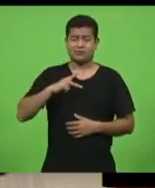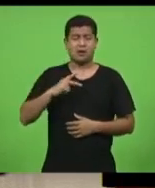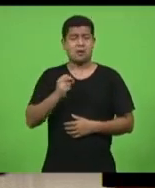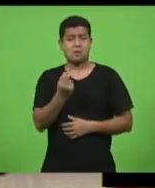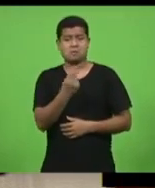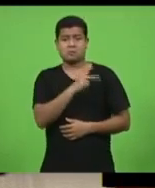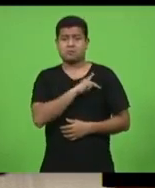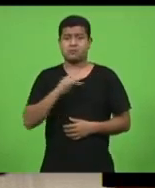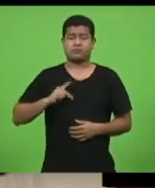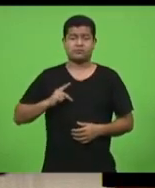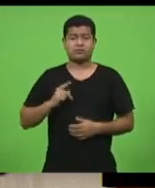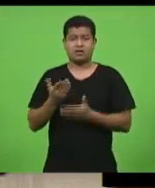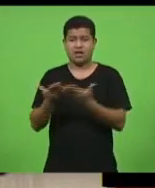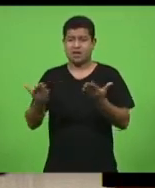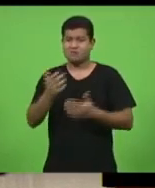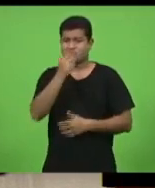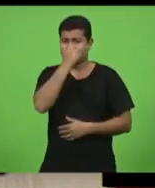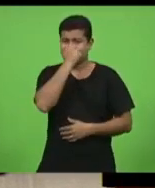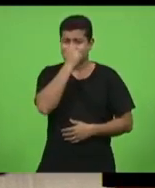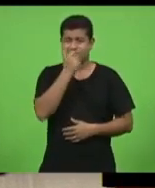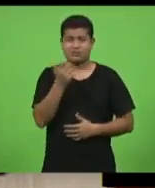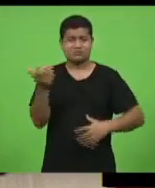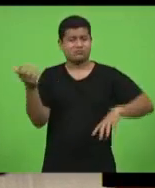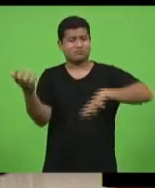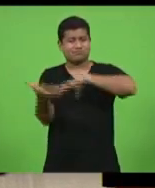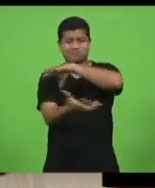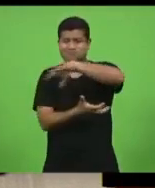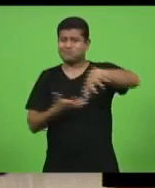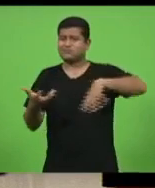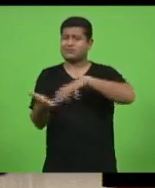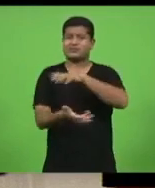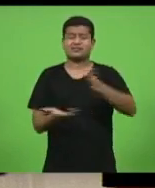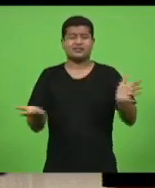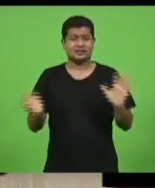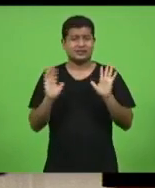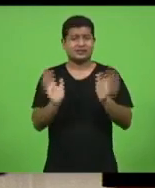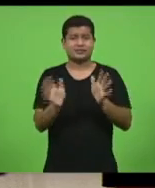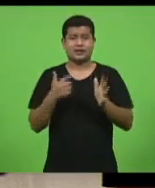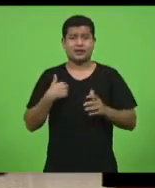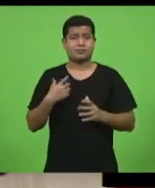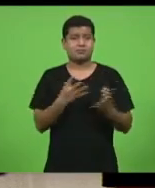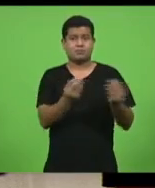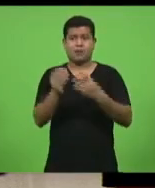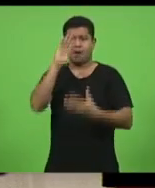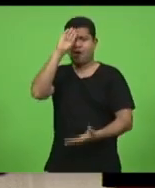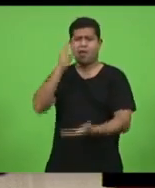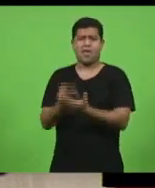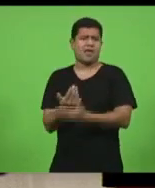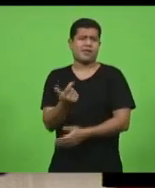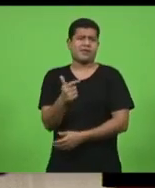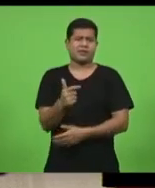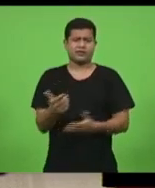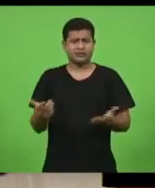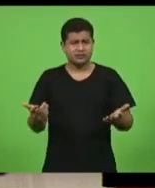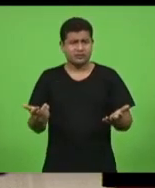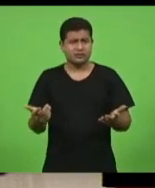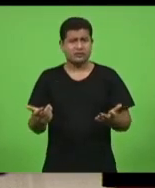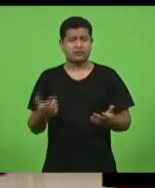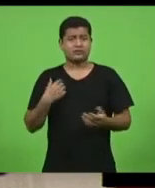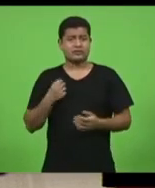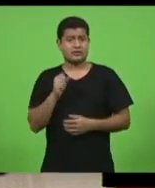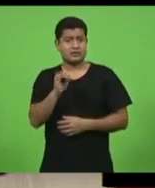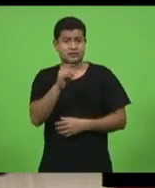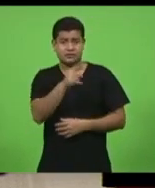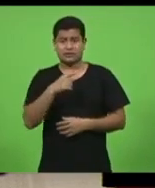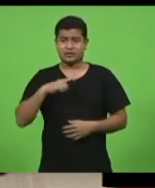estamos realmente num colapso e ainda tem gente que não acredita nisso. não adianta você ter dinheiro, seja